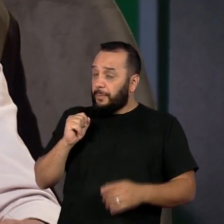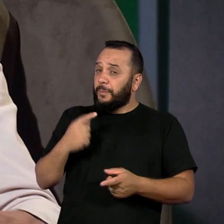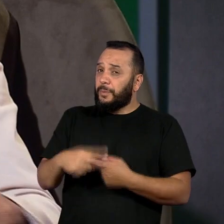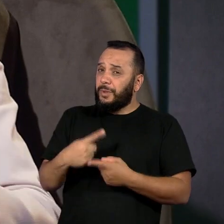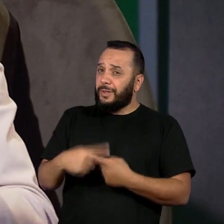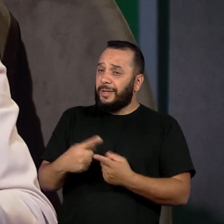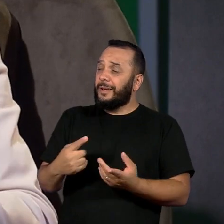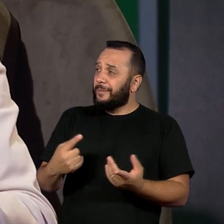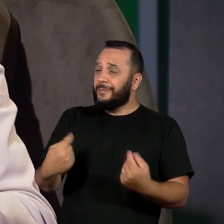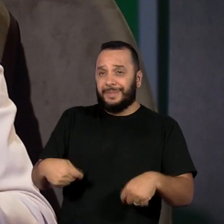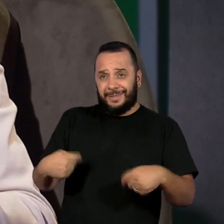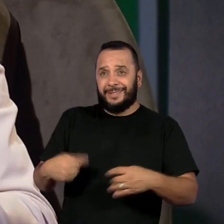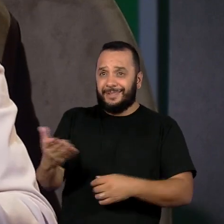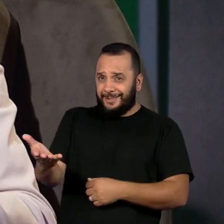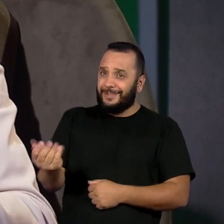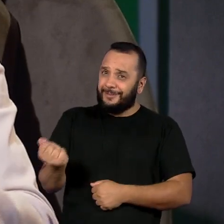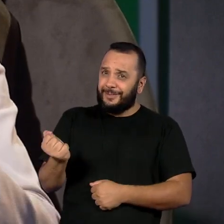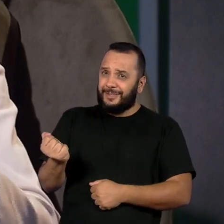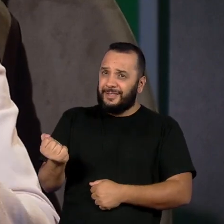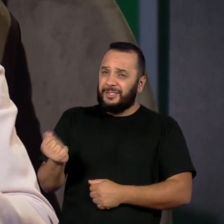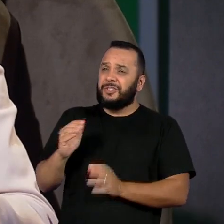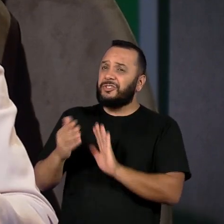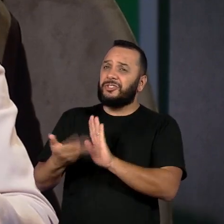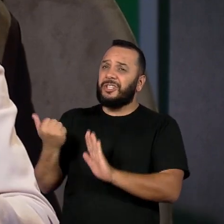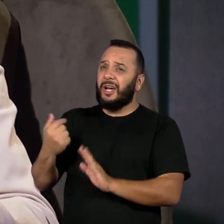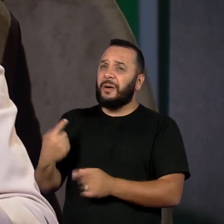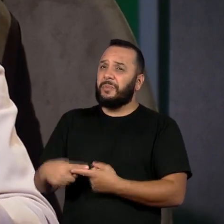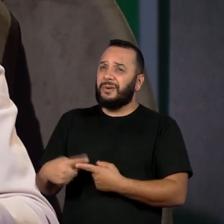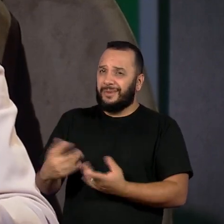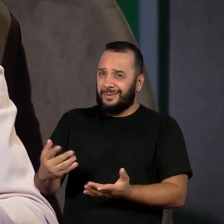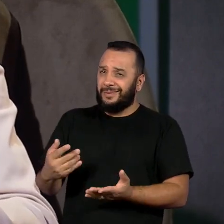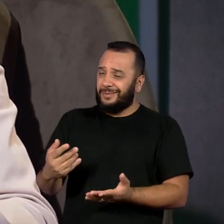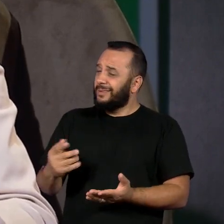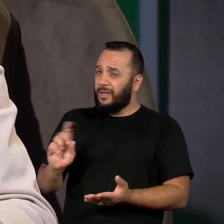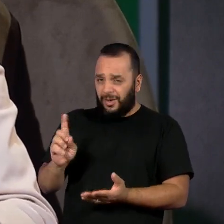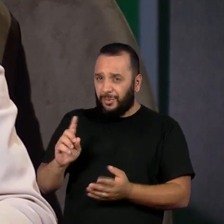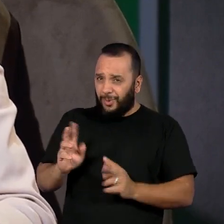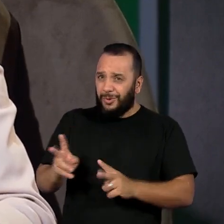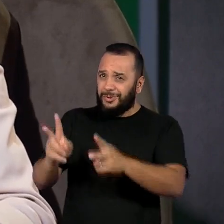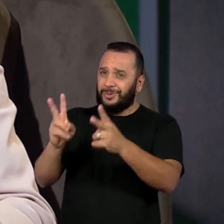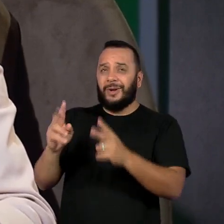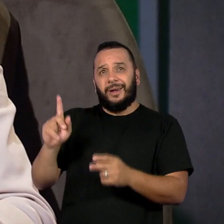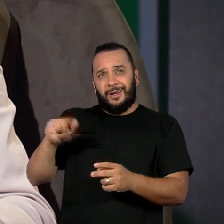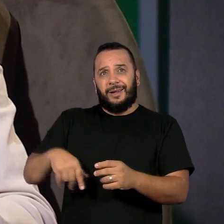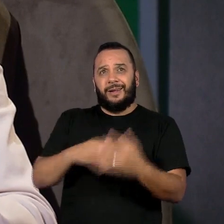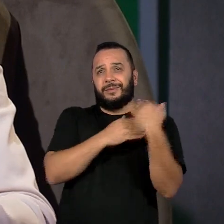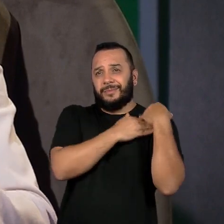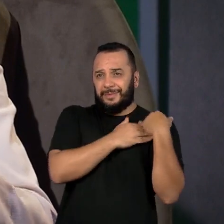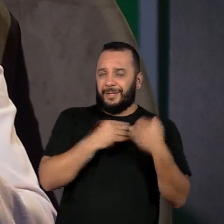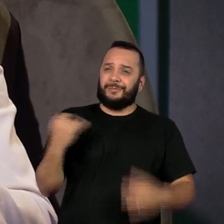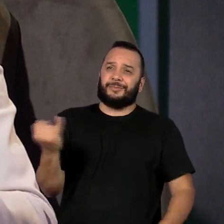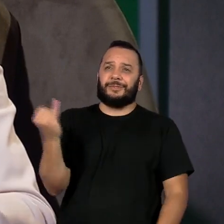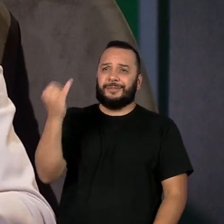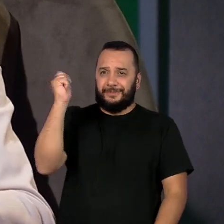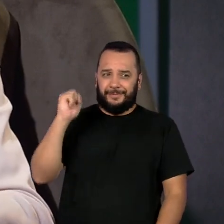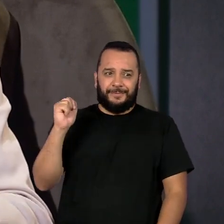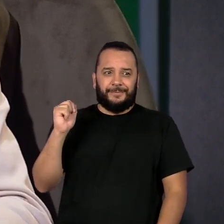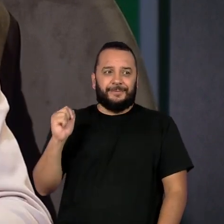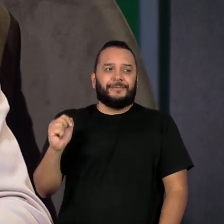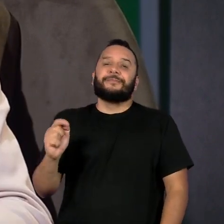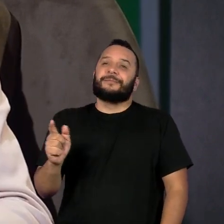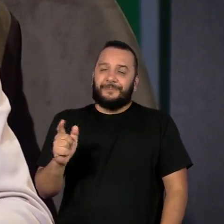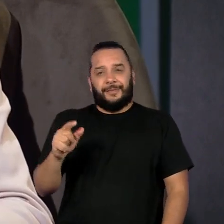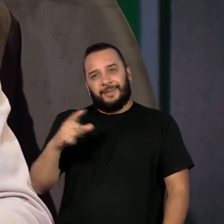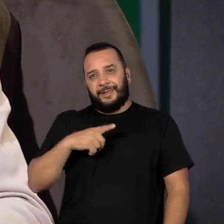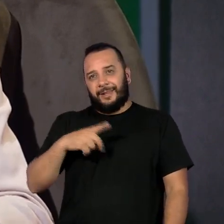Então acho que a gente cumpre um papel muito grande, Heitor. E esse papel vem desses